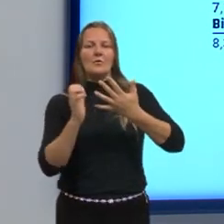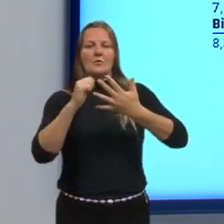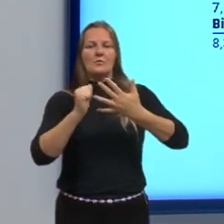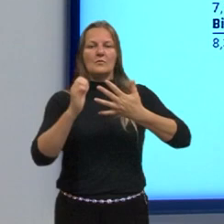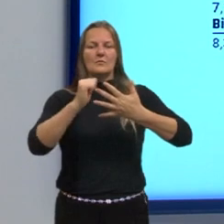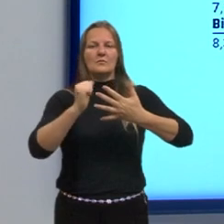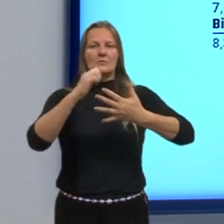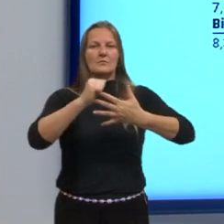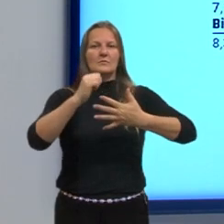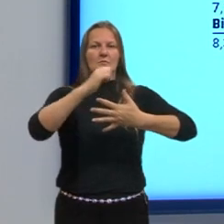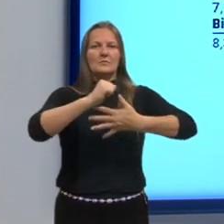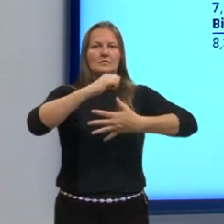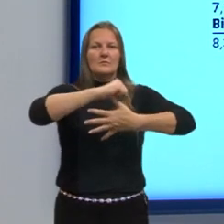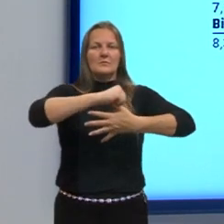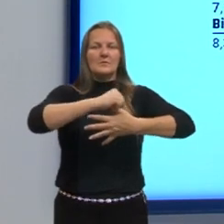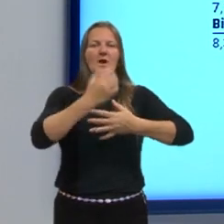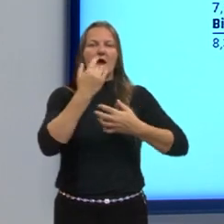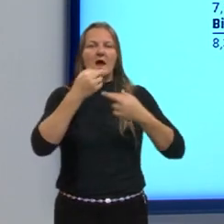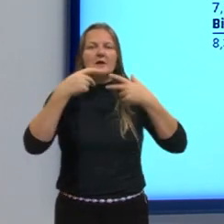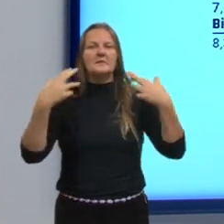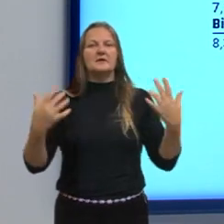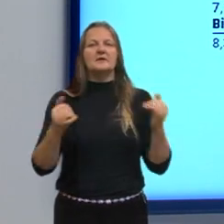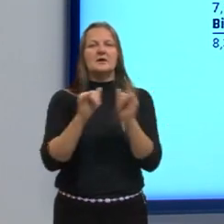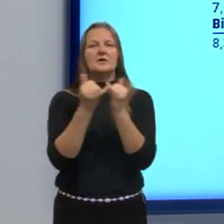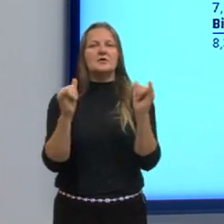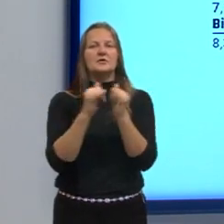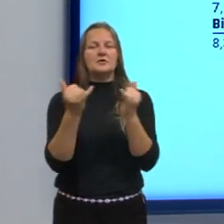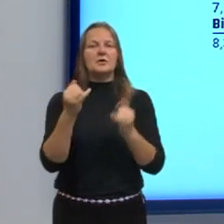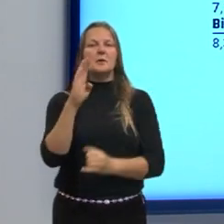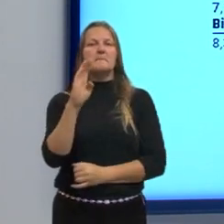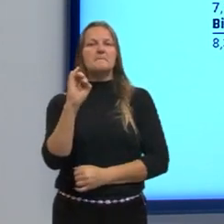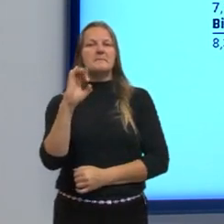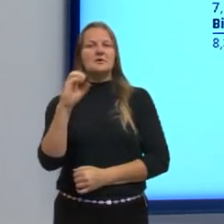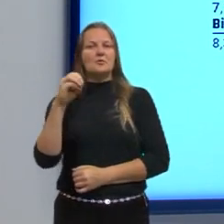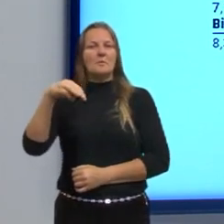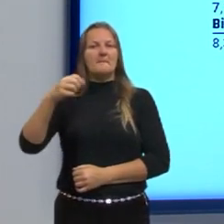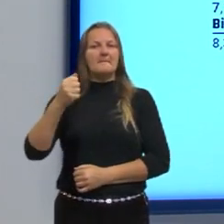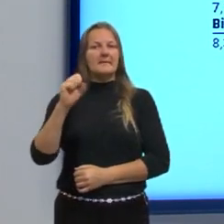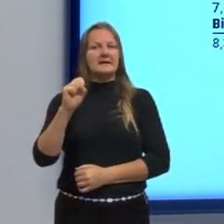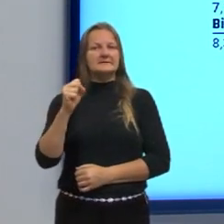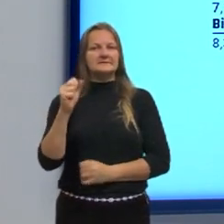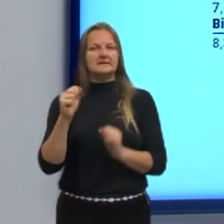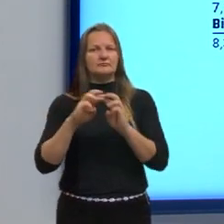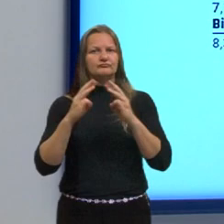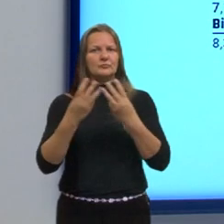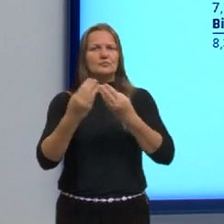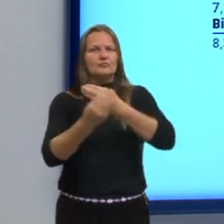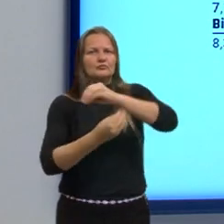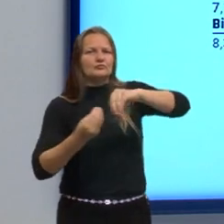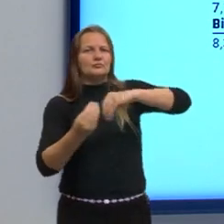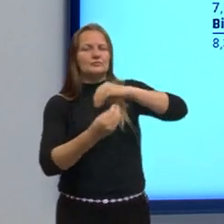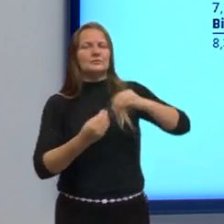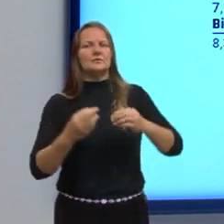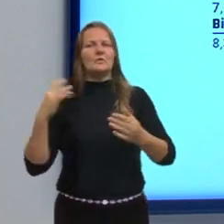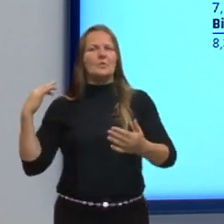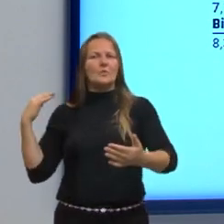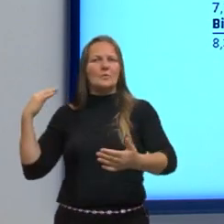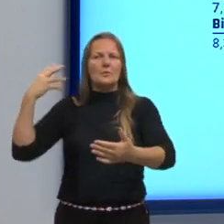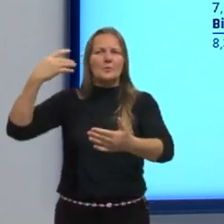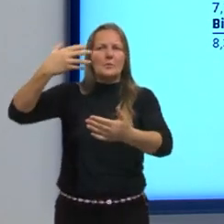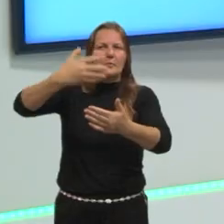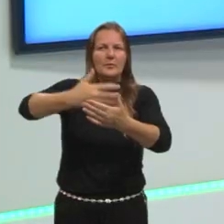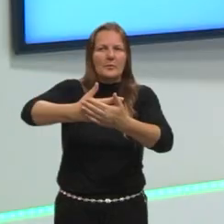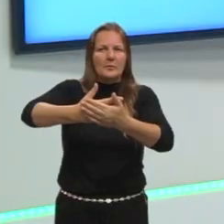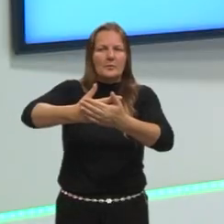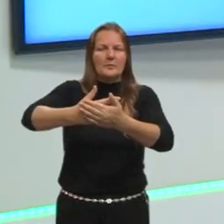junto com elas, o fluxo de energia, biomassa, tá? Vão fazendo aí uma retrospectiva